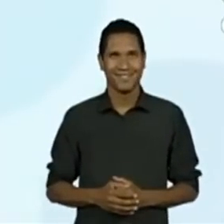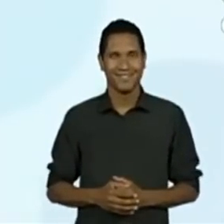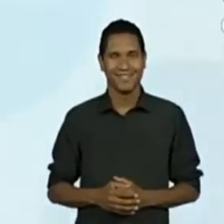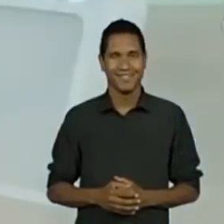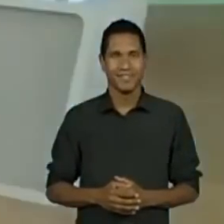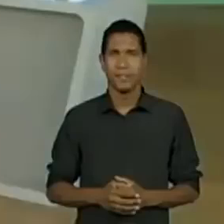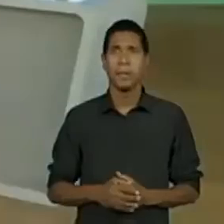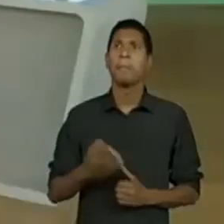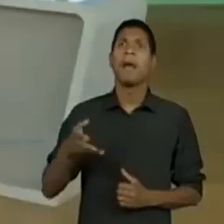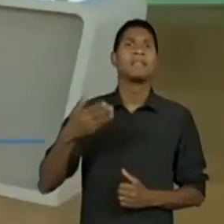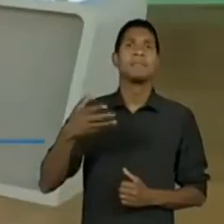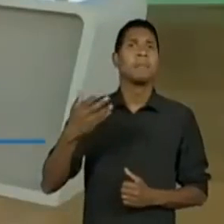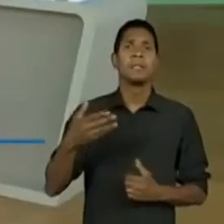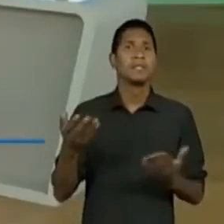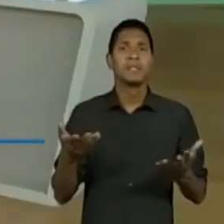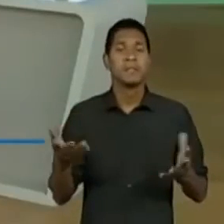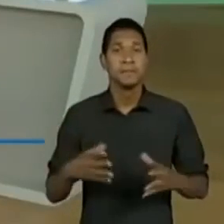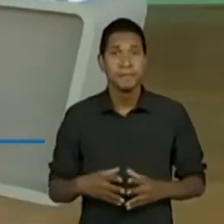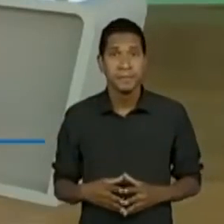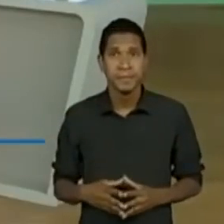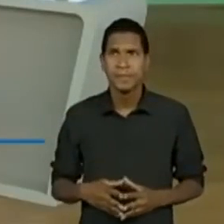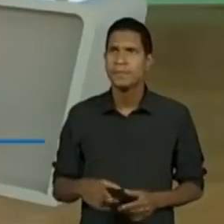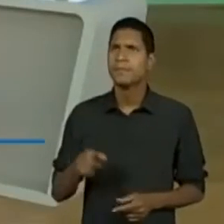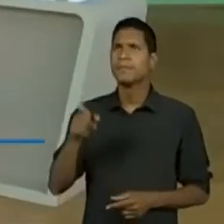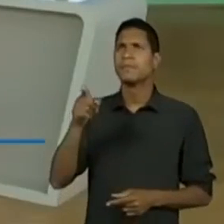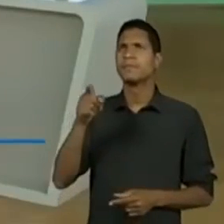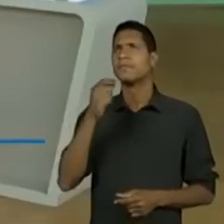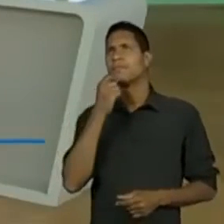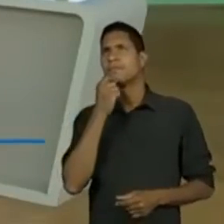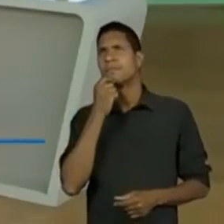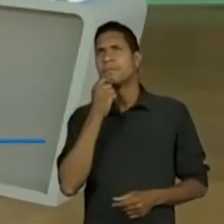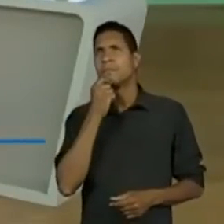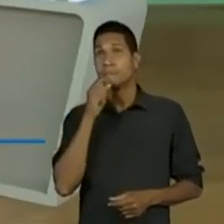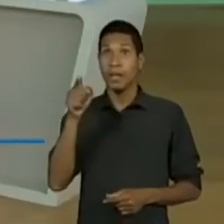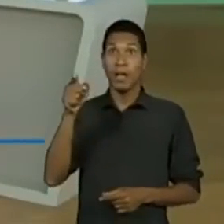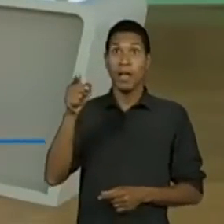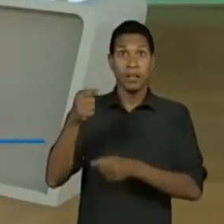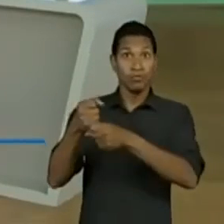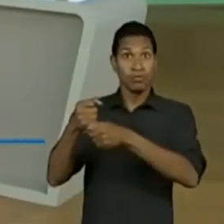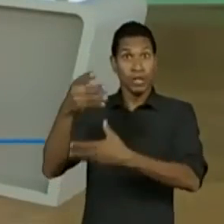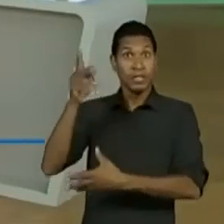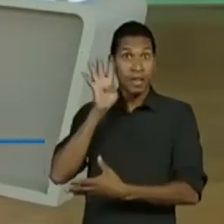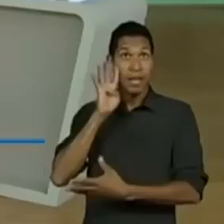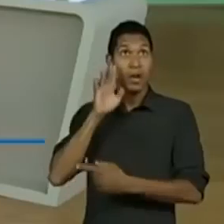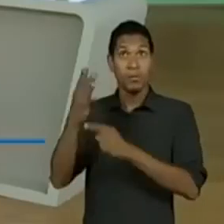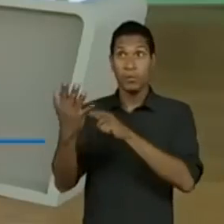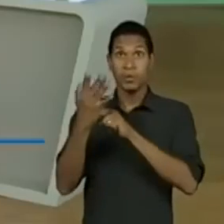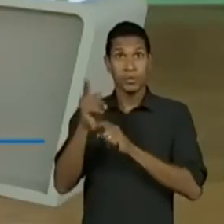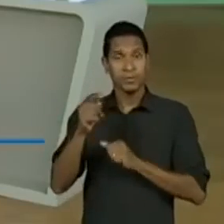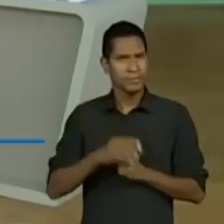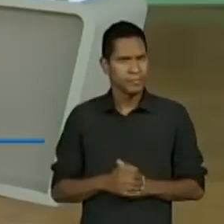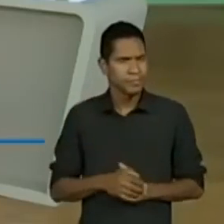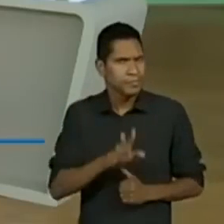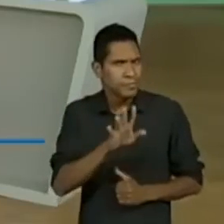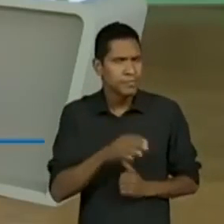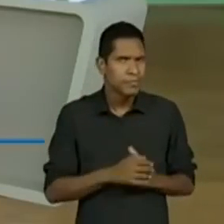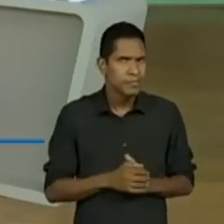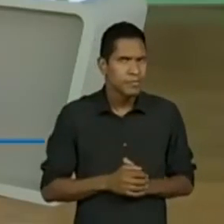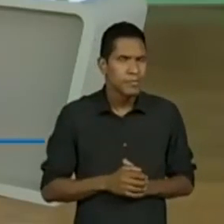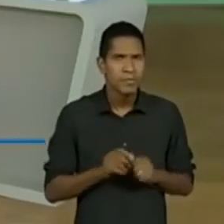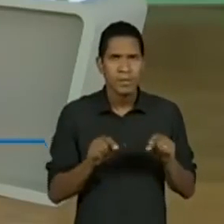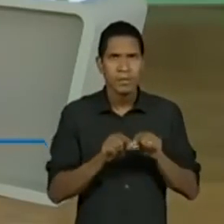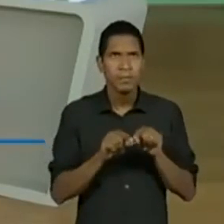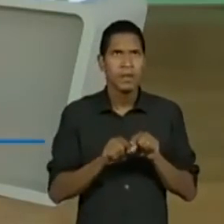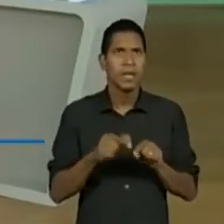O que mais? Ah, não... Gente, uma observação legal feita aqui. Vocês perceberam que esse poema não tem um